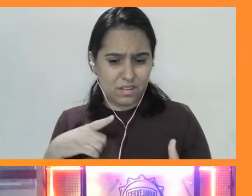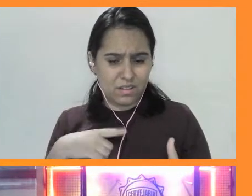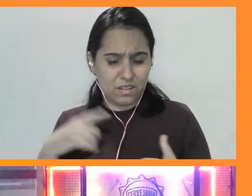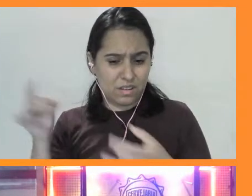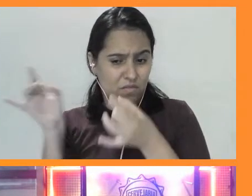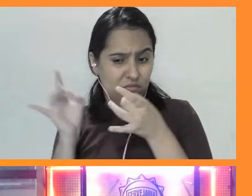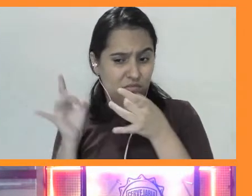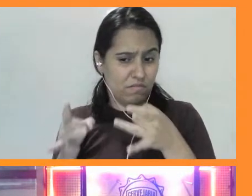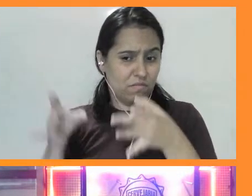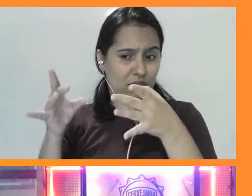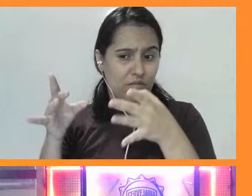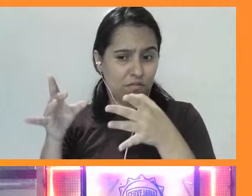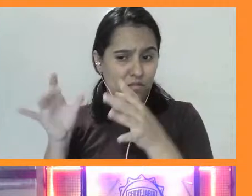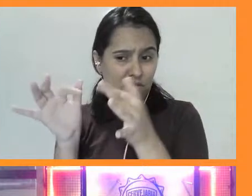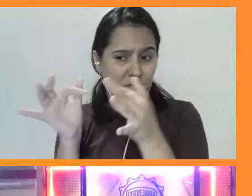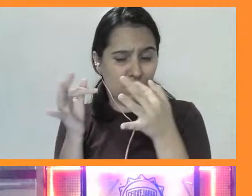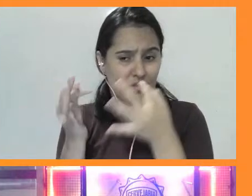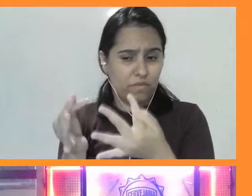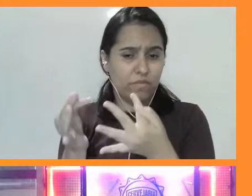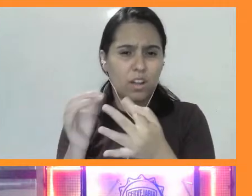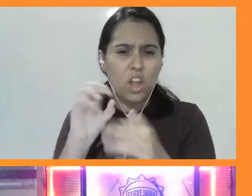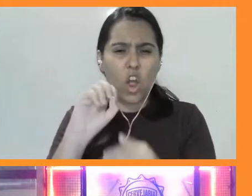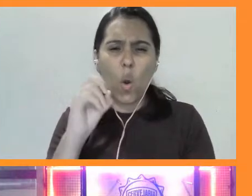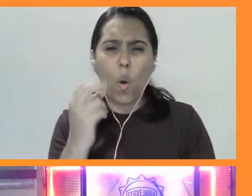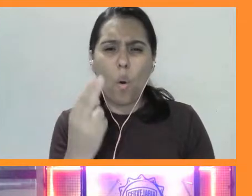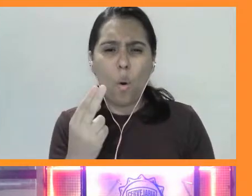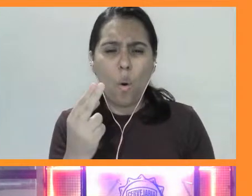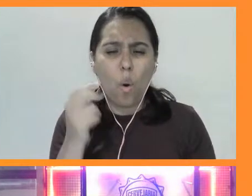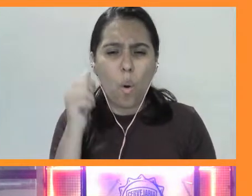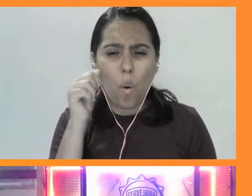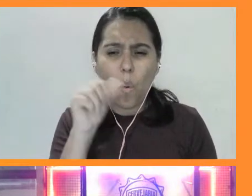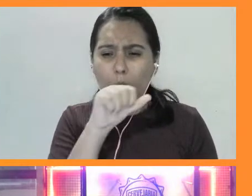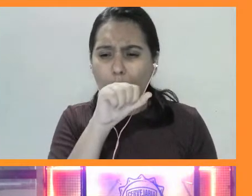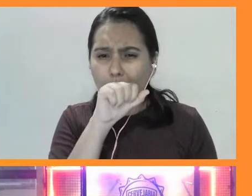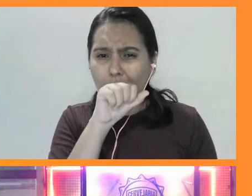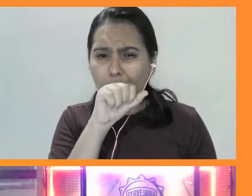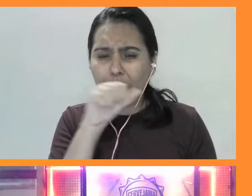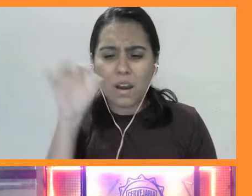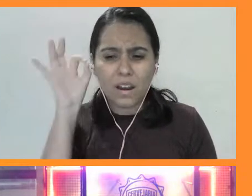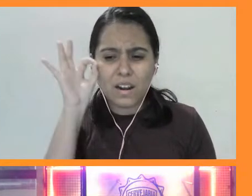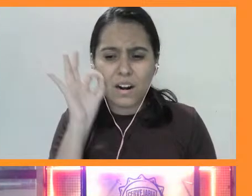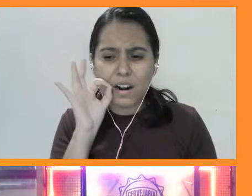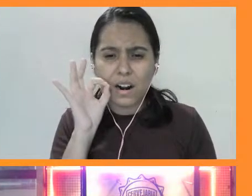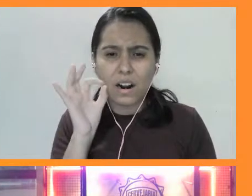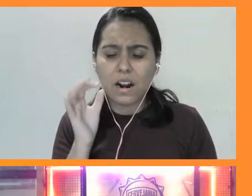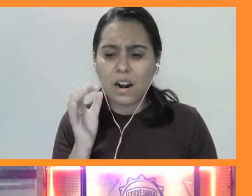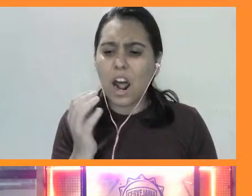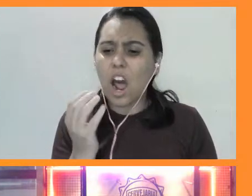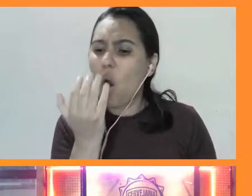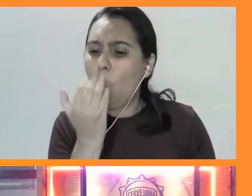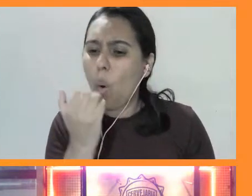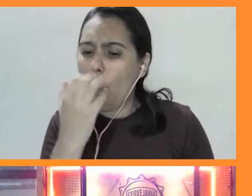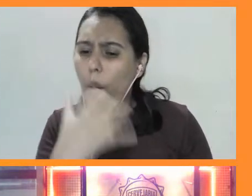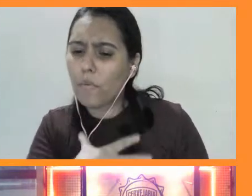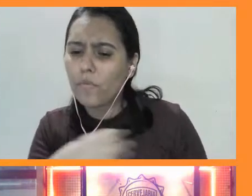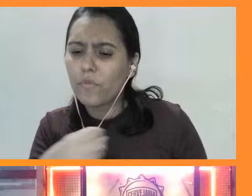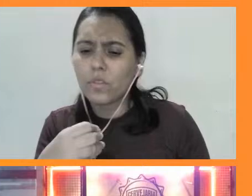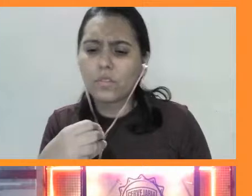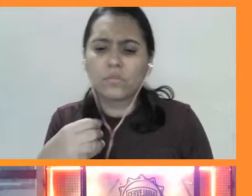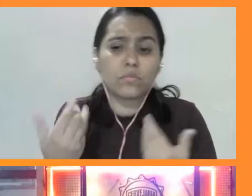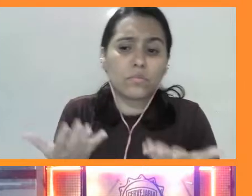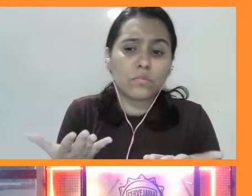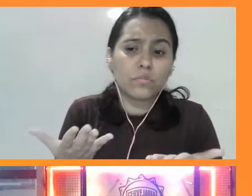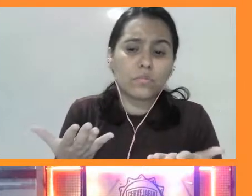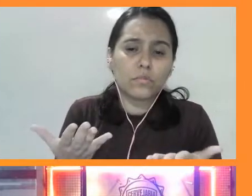acaba comendo os filhotes? Ou a mãe acaba comendo os filhotes? Legal, essa